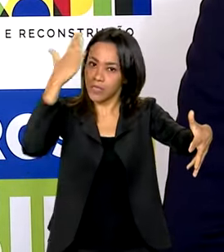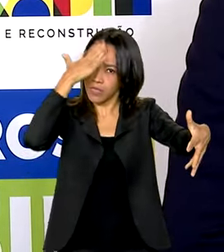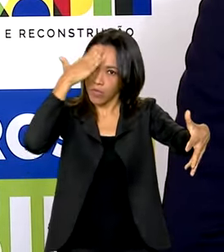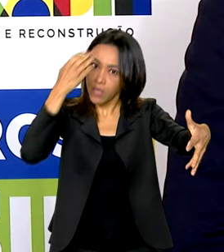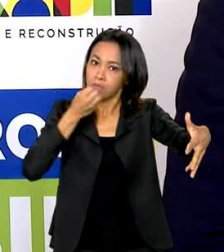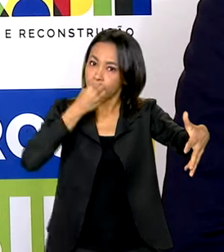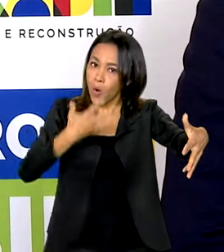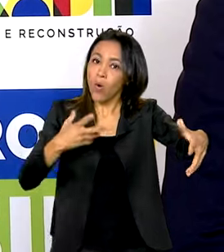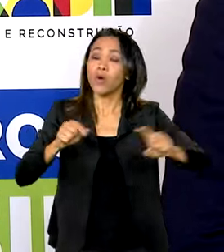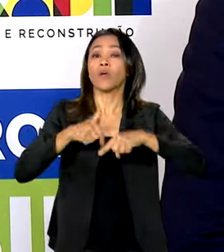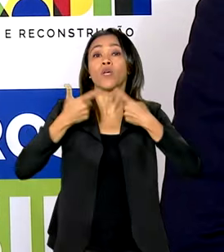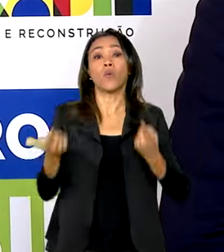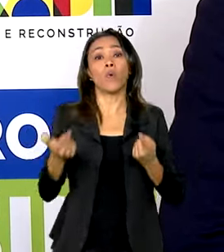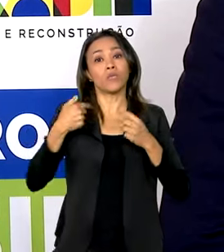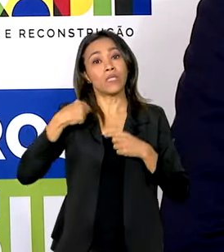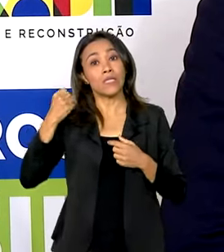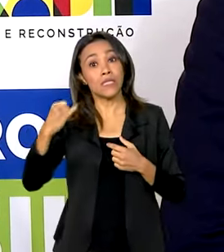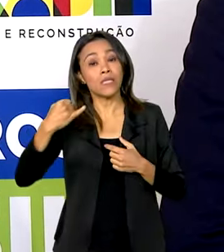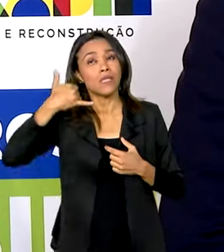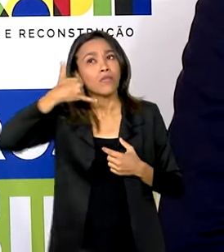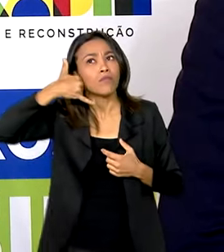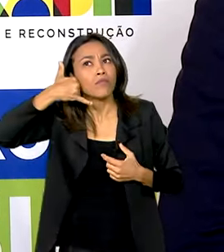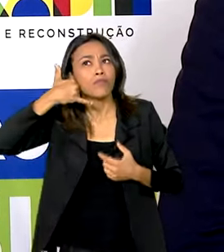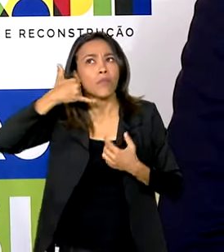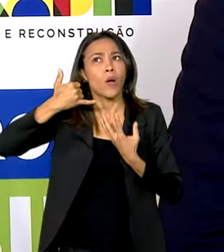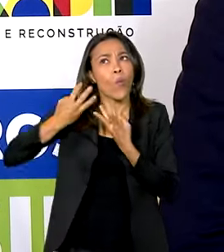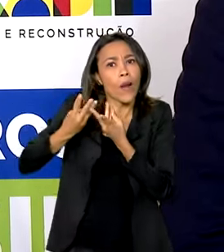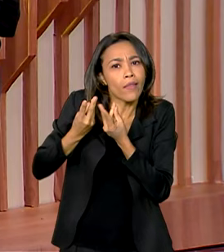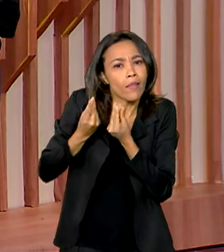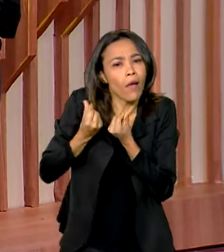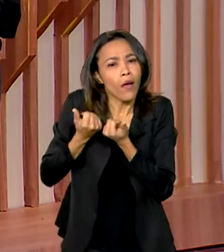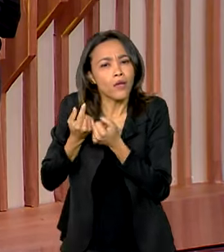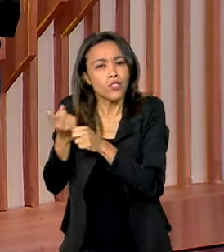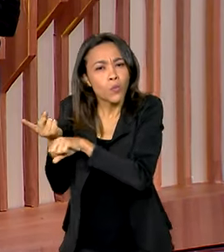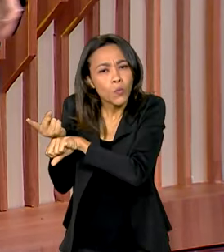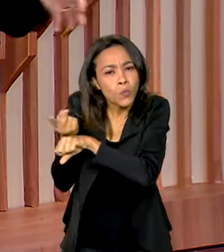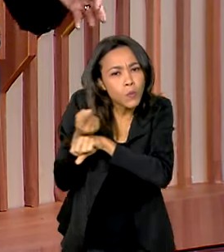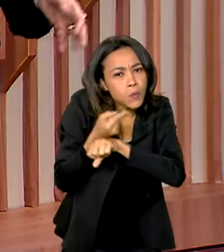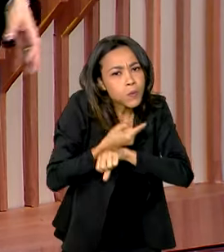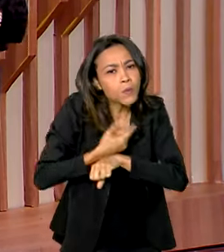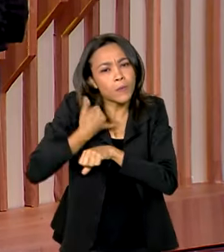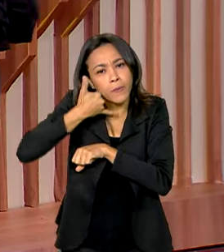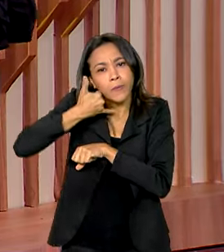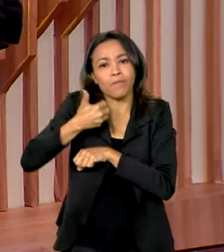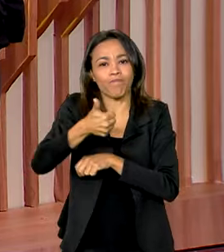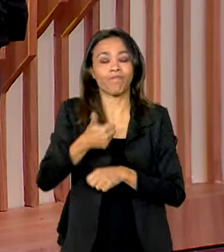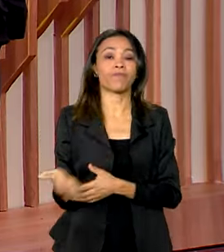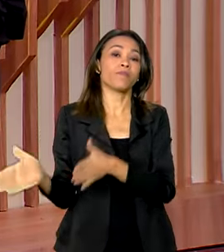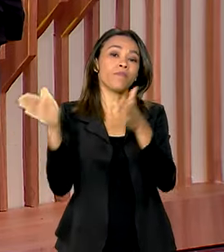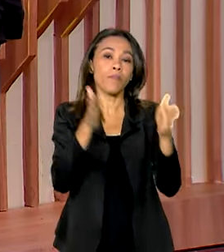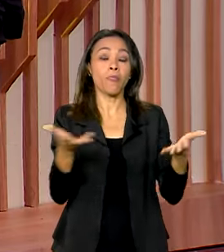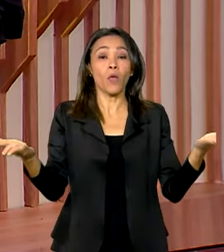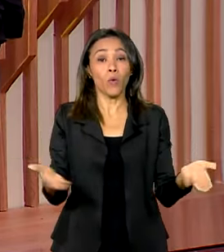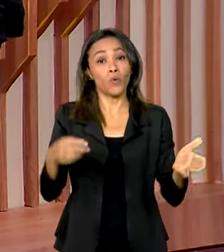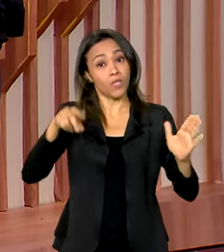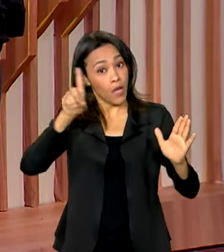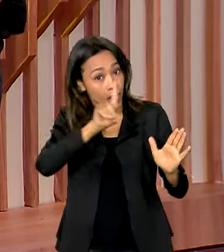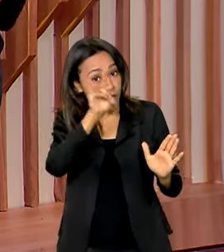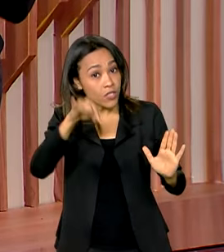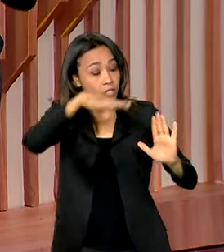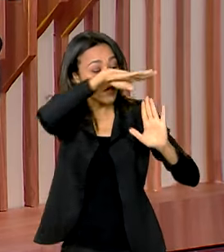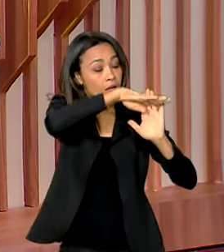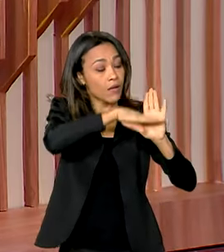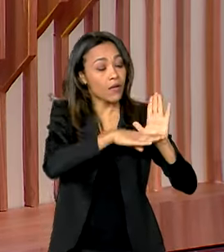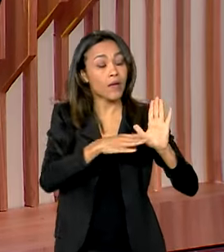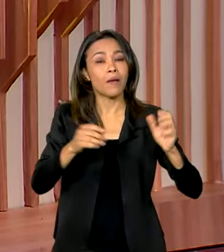especificamente a qualidade que a gente está avaliando em velocidade de conexão. Hoje é dia do nosso quadro Brasil contra a fake